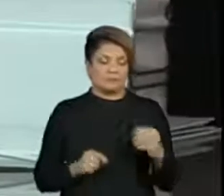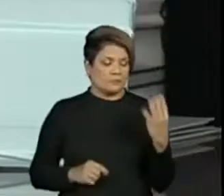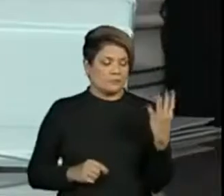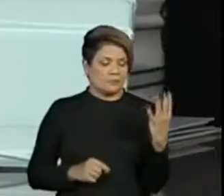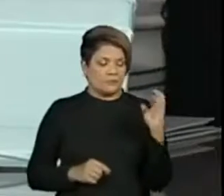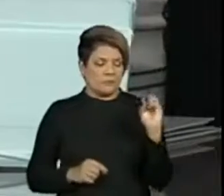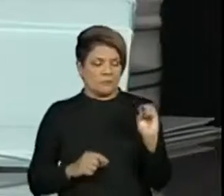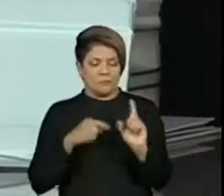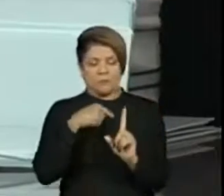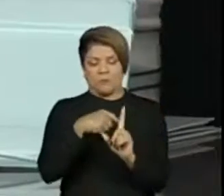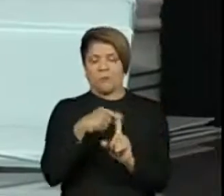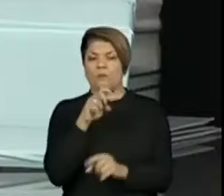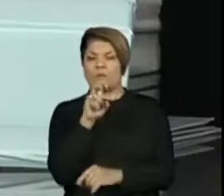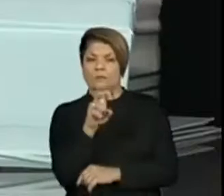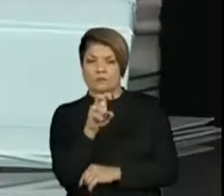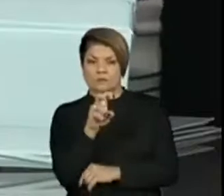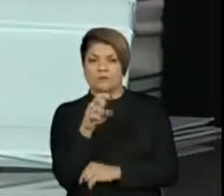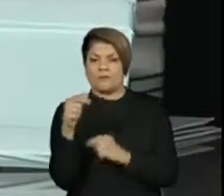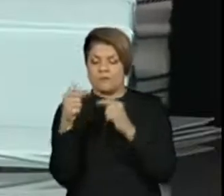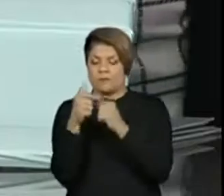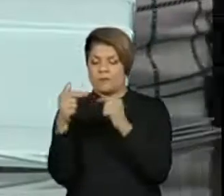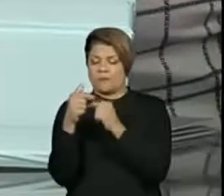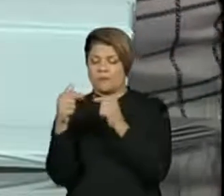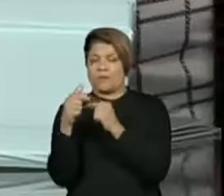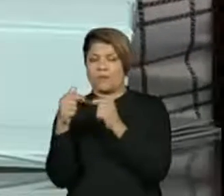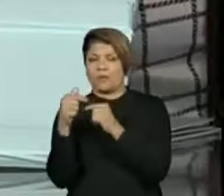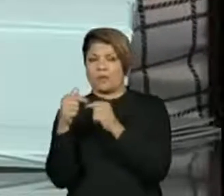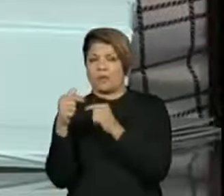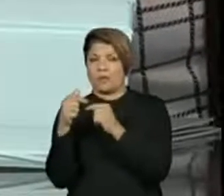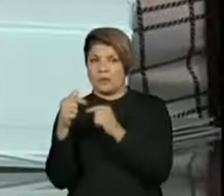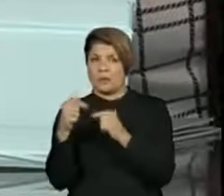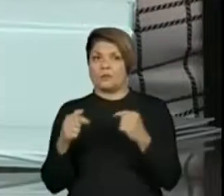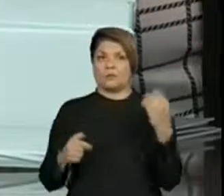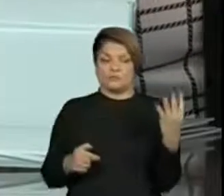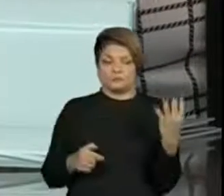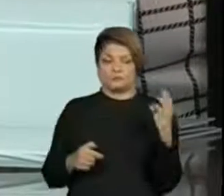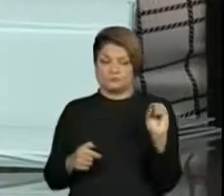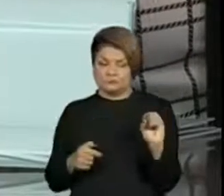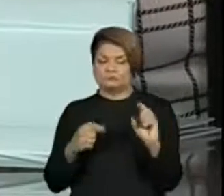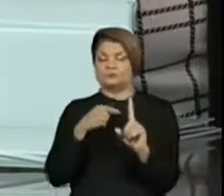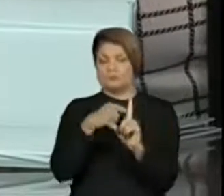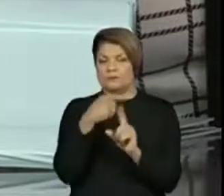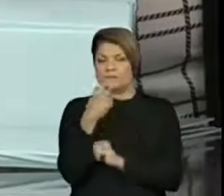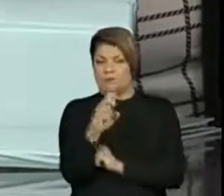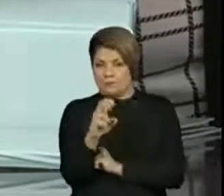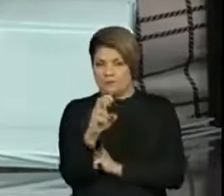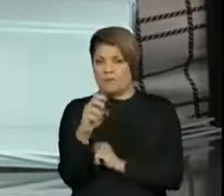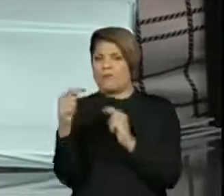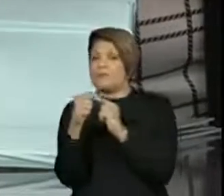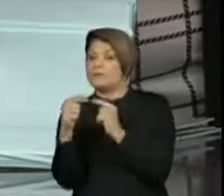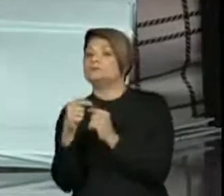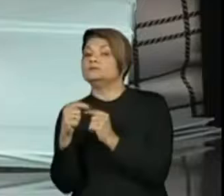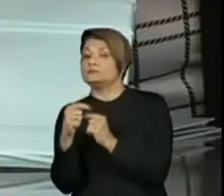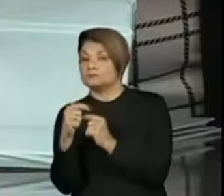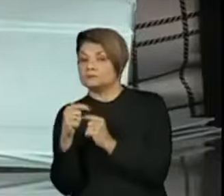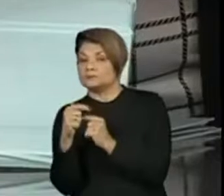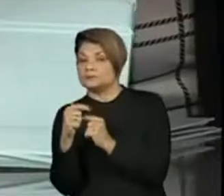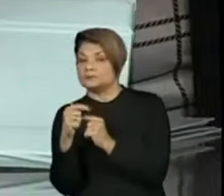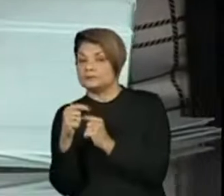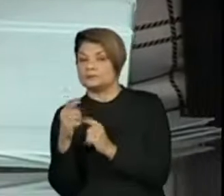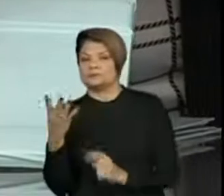45 é o mesmo que 40 mais 5. E aí,